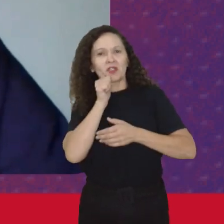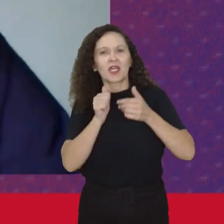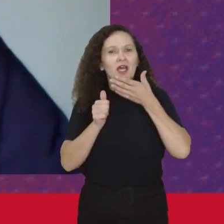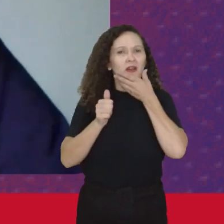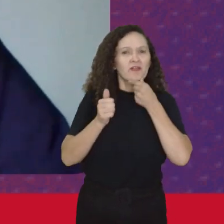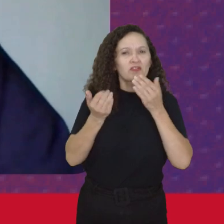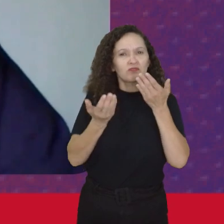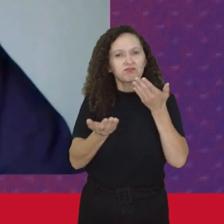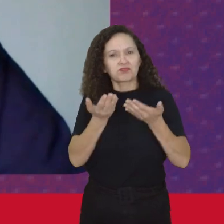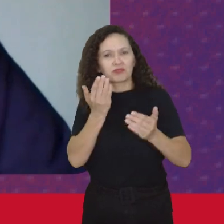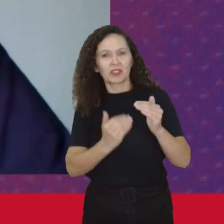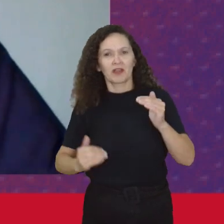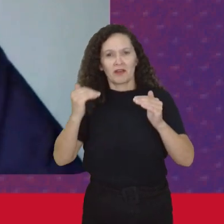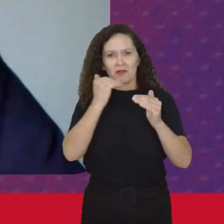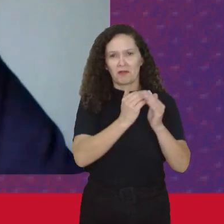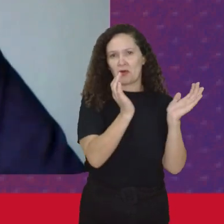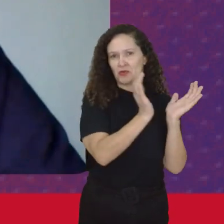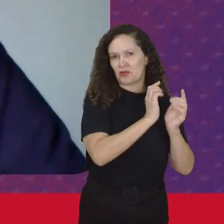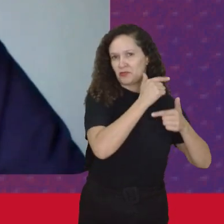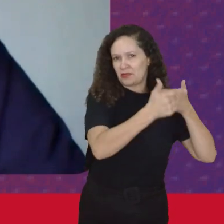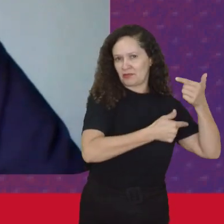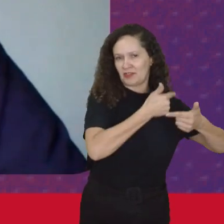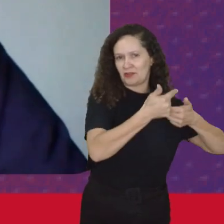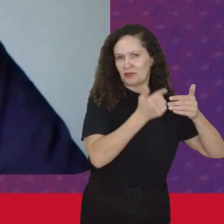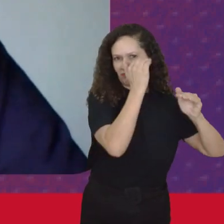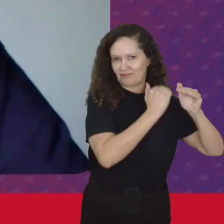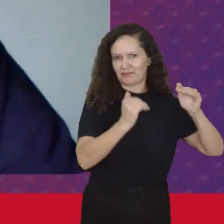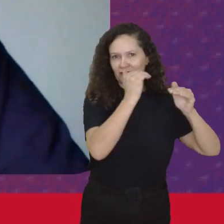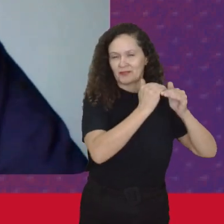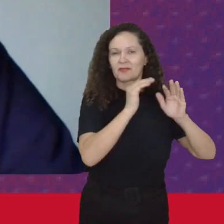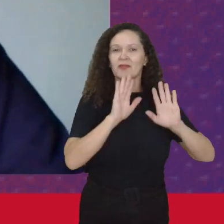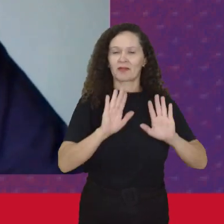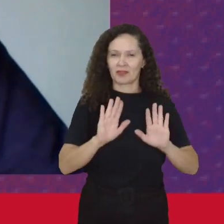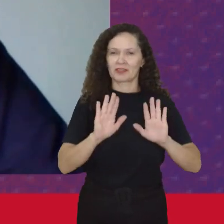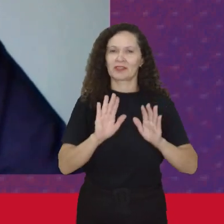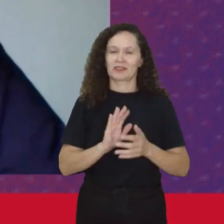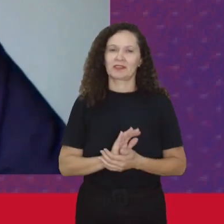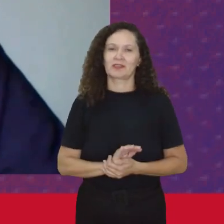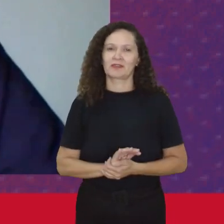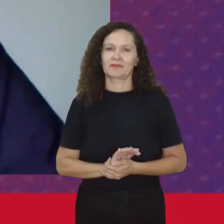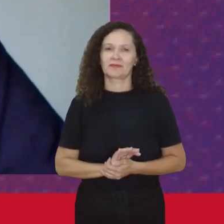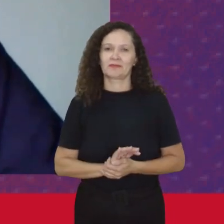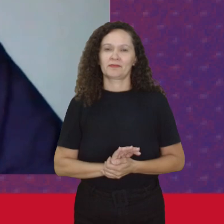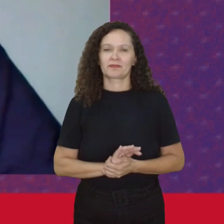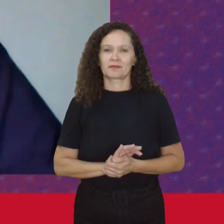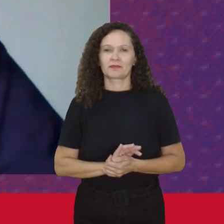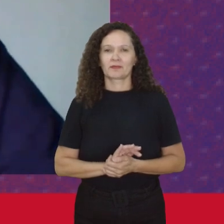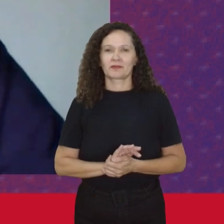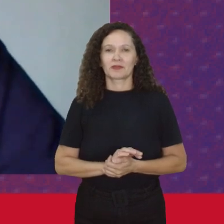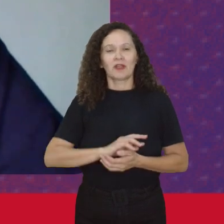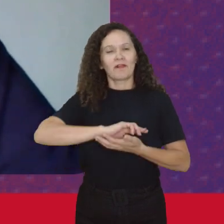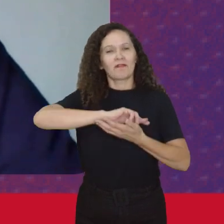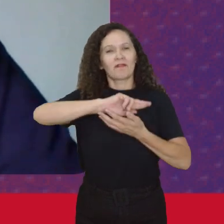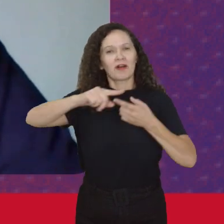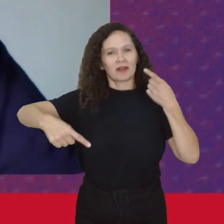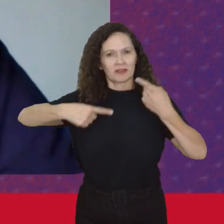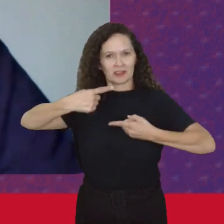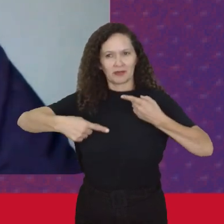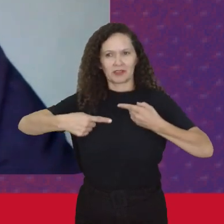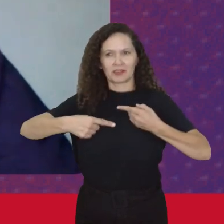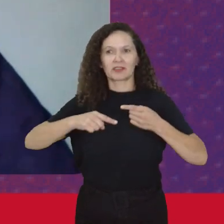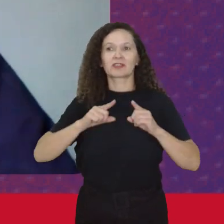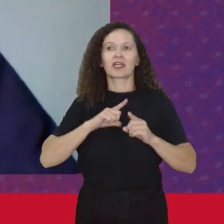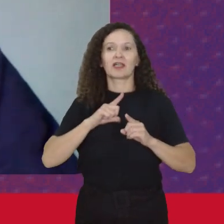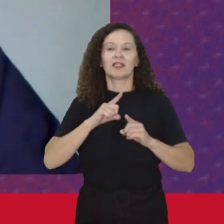De uma mesma classe Mas claro Que trouxe vários debates O outro Que é o feminismo radical